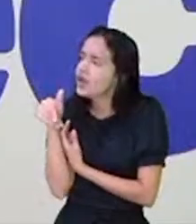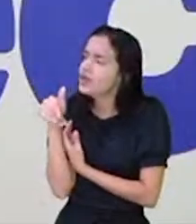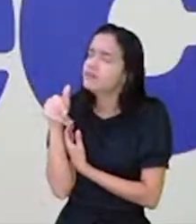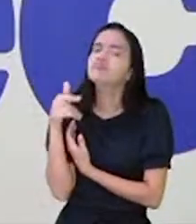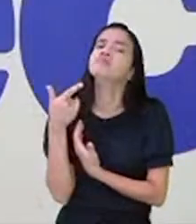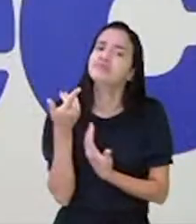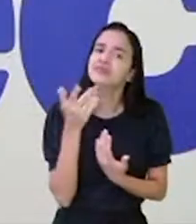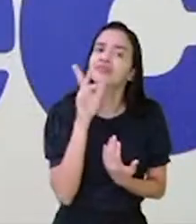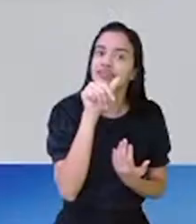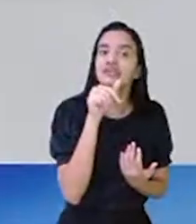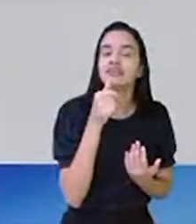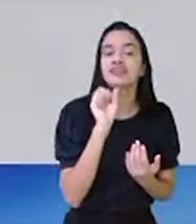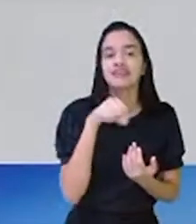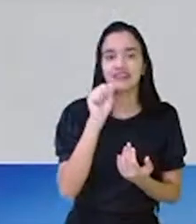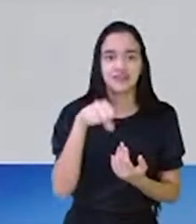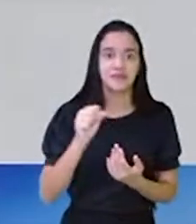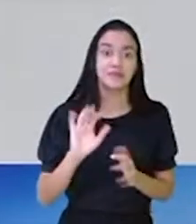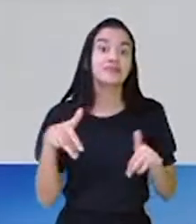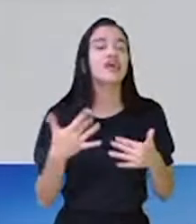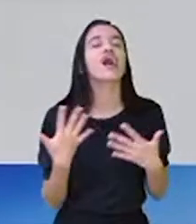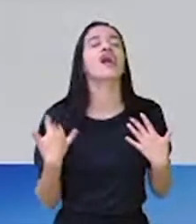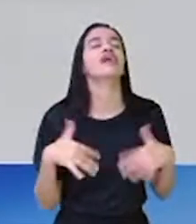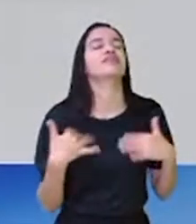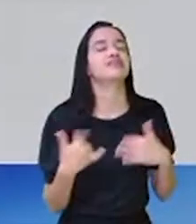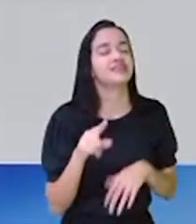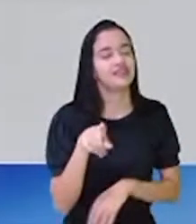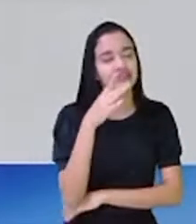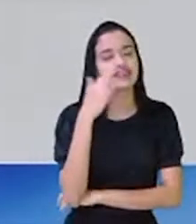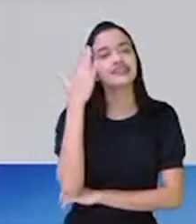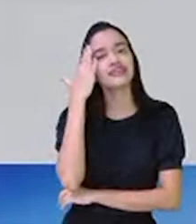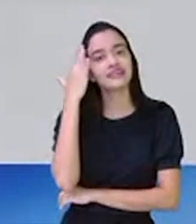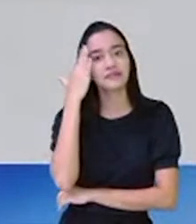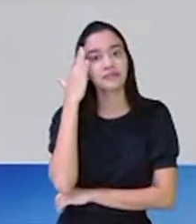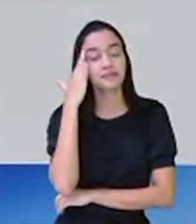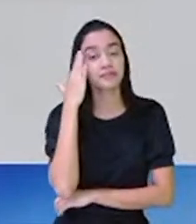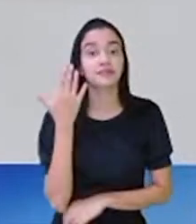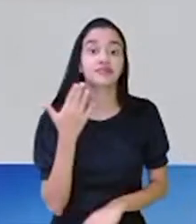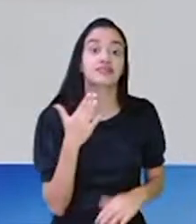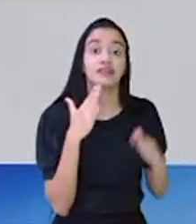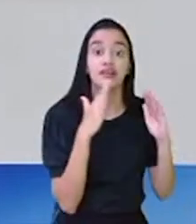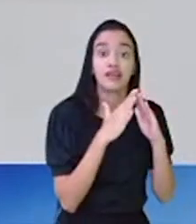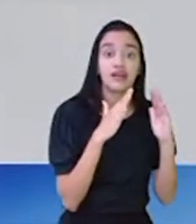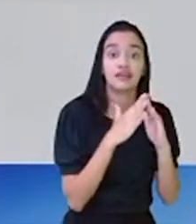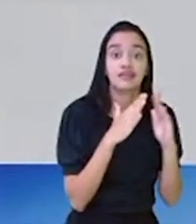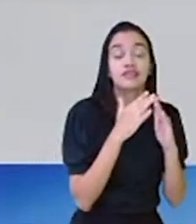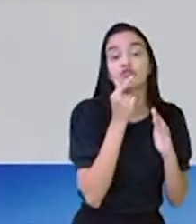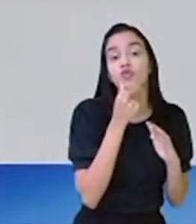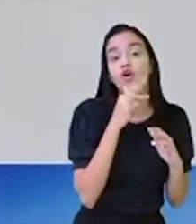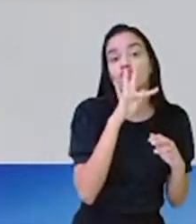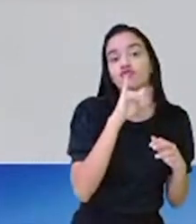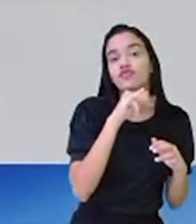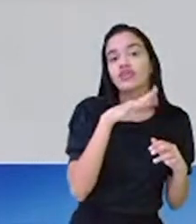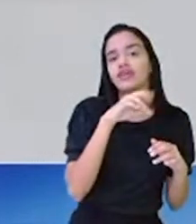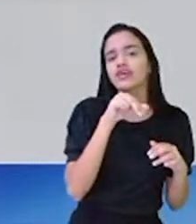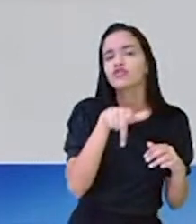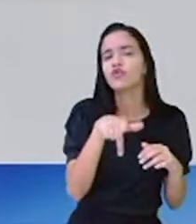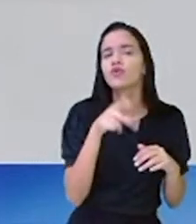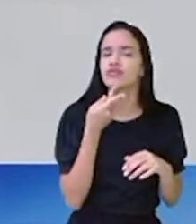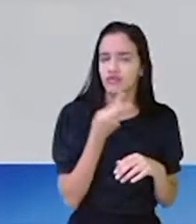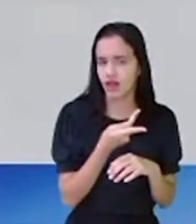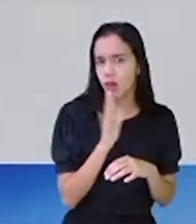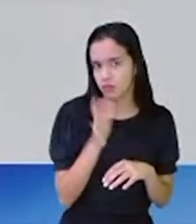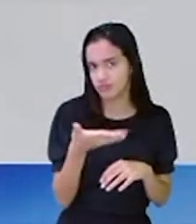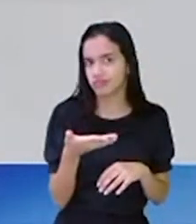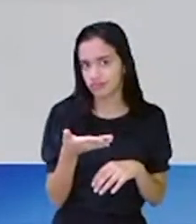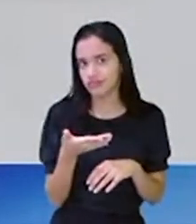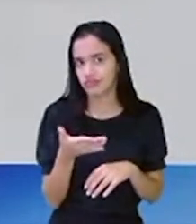Pois é. Ah, vocês entenderam, olha, casa de ferreiro, espeto de pau. Será que vocês já usaram alguma vez